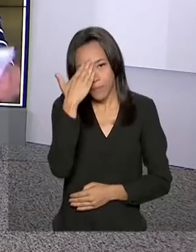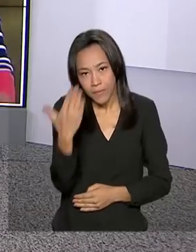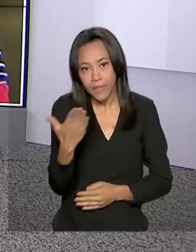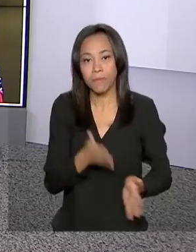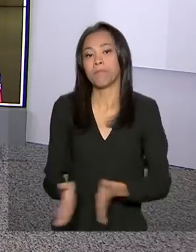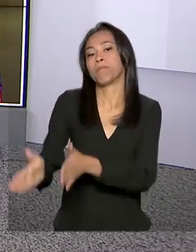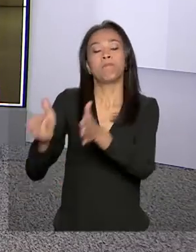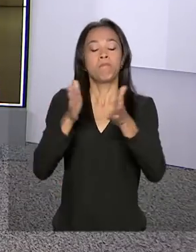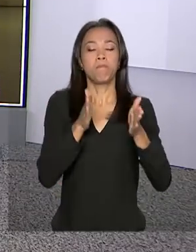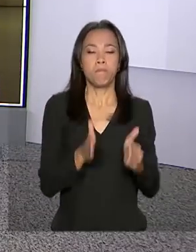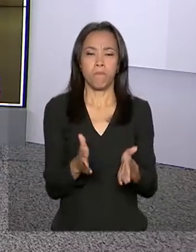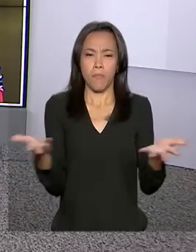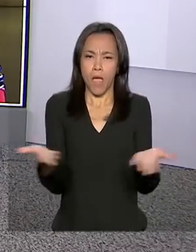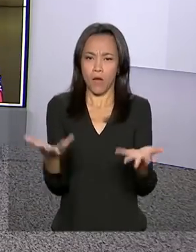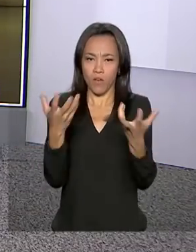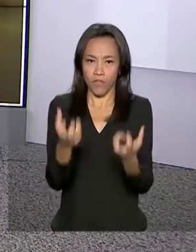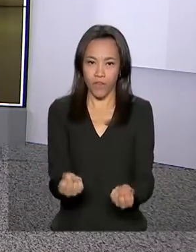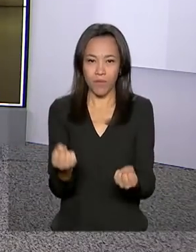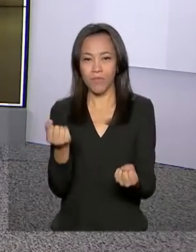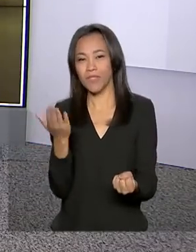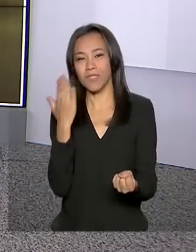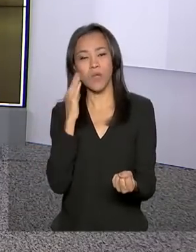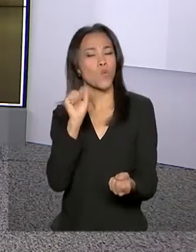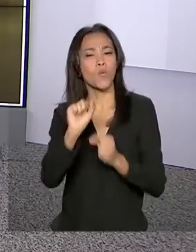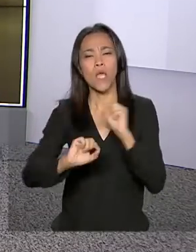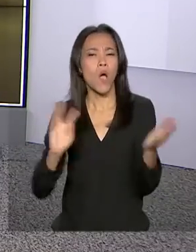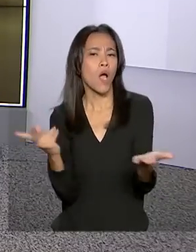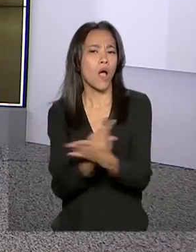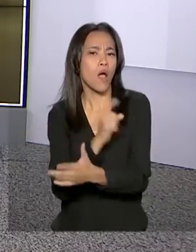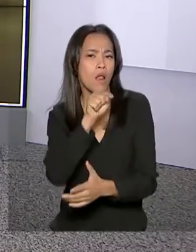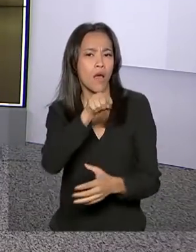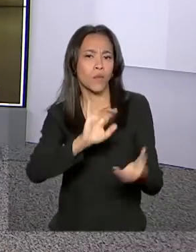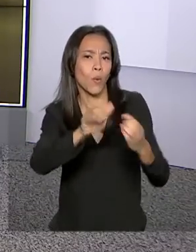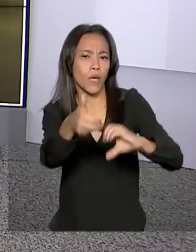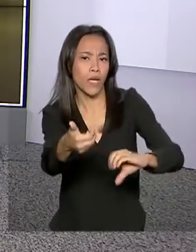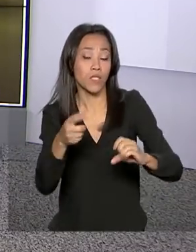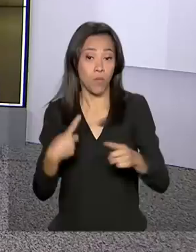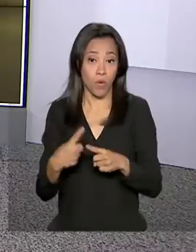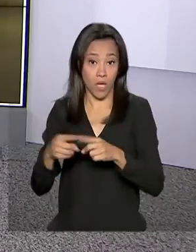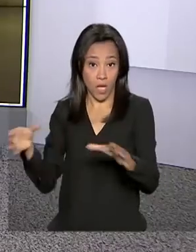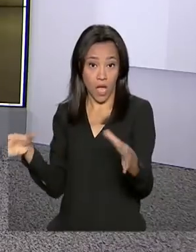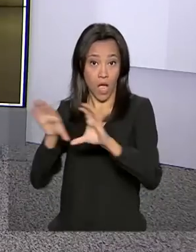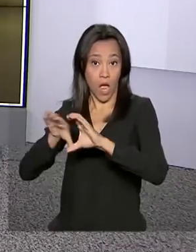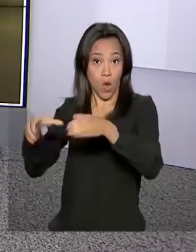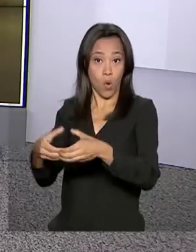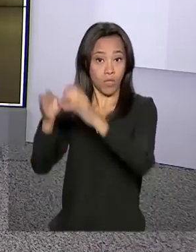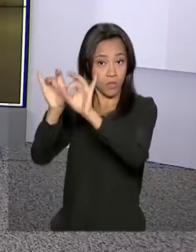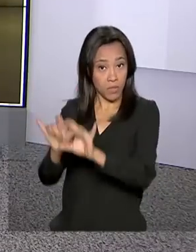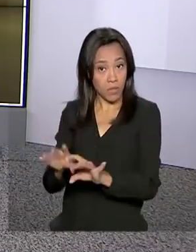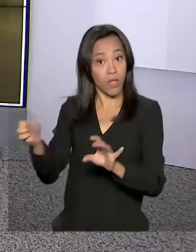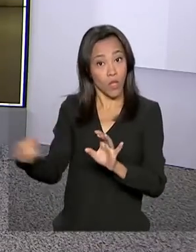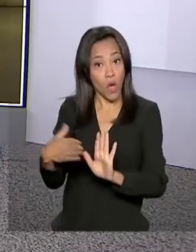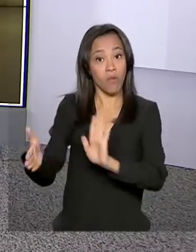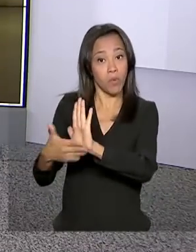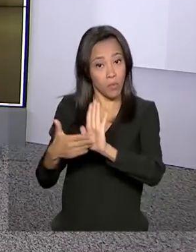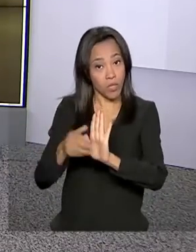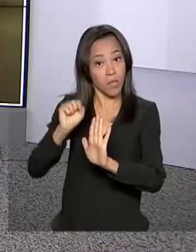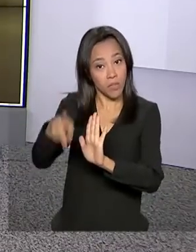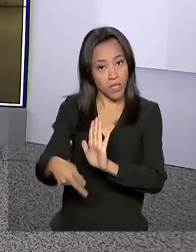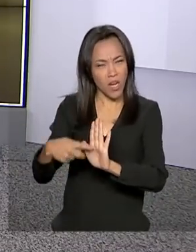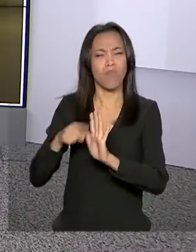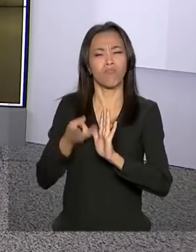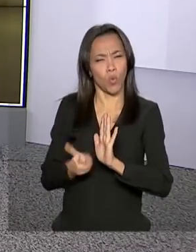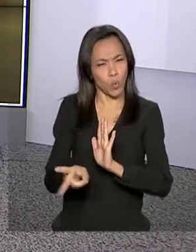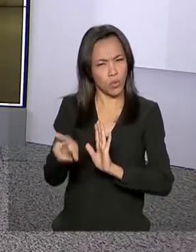Bom, e agora vamos ao nosso giro pelo Congresso, porque a Comissão Especial da Nova Previdência continua a fase de debates. A